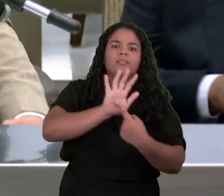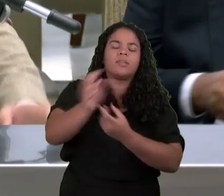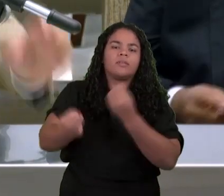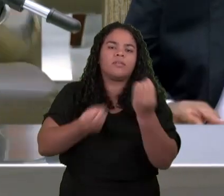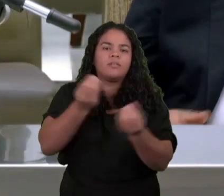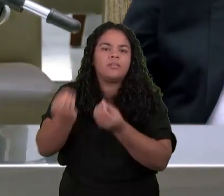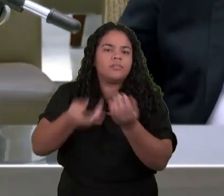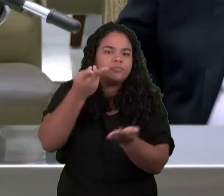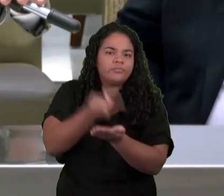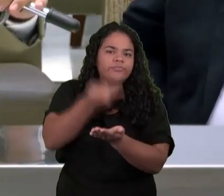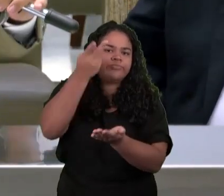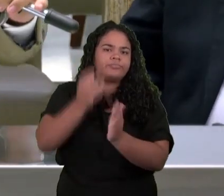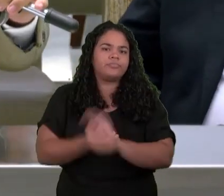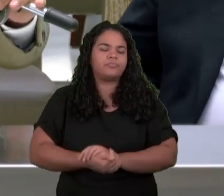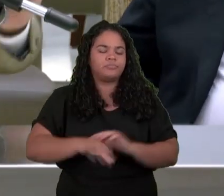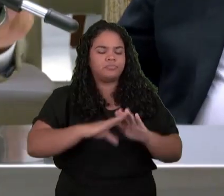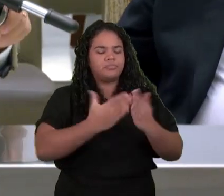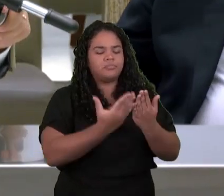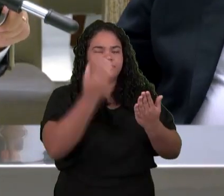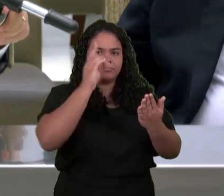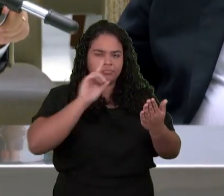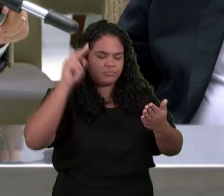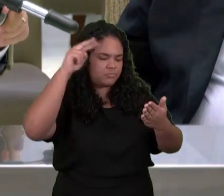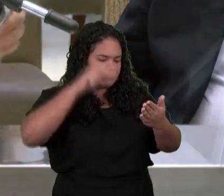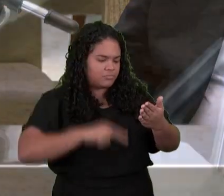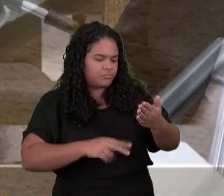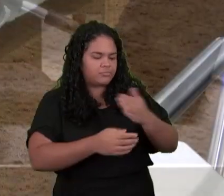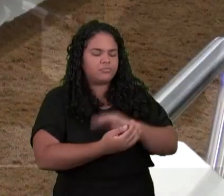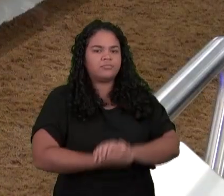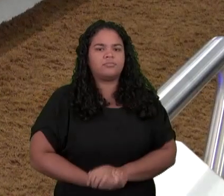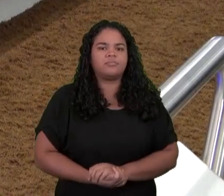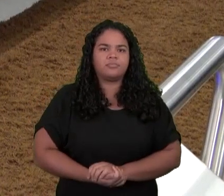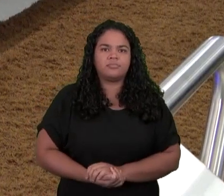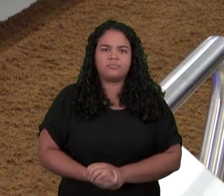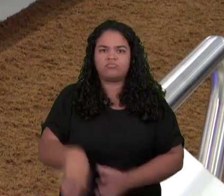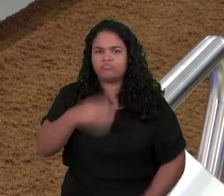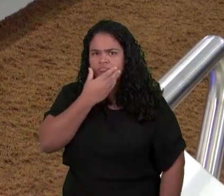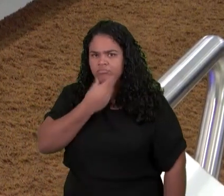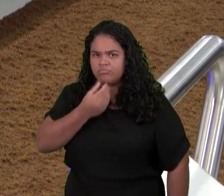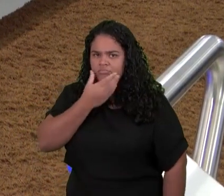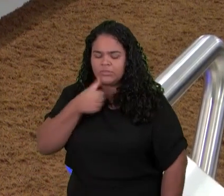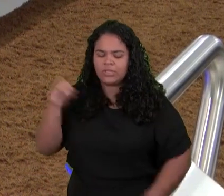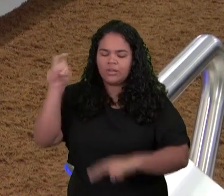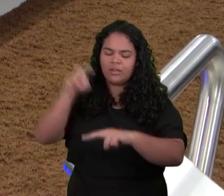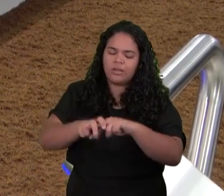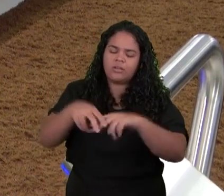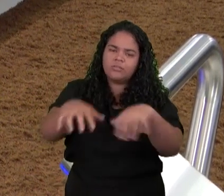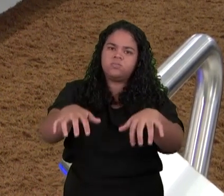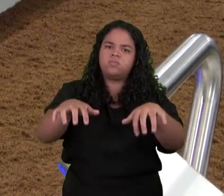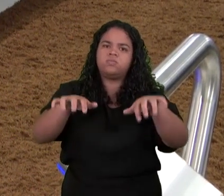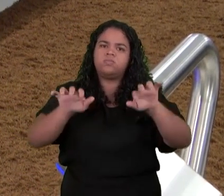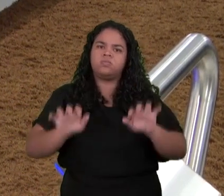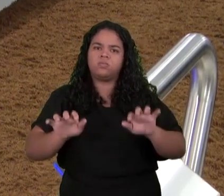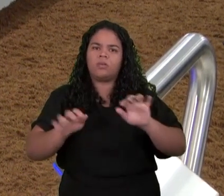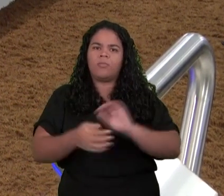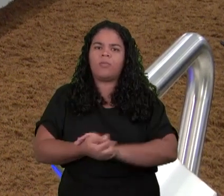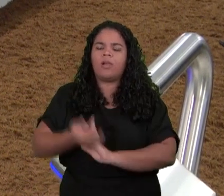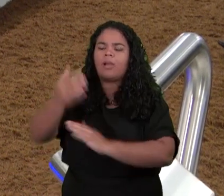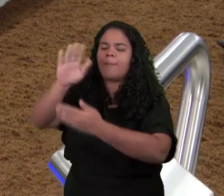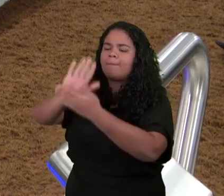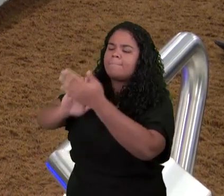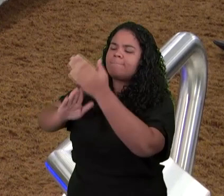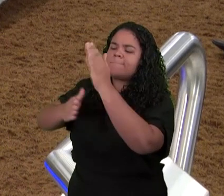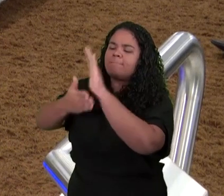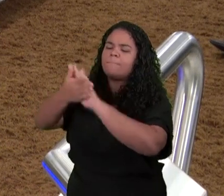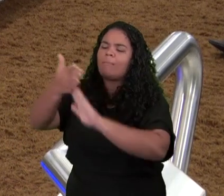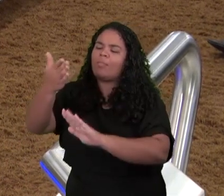diz E vi na destra Do que estava Sentado No trono Vejam que o capítulo 4 Fala desse